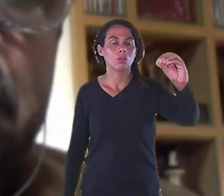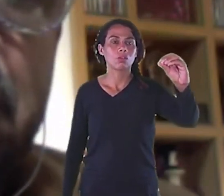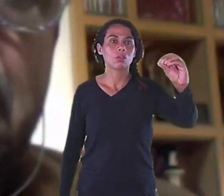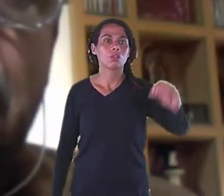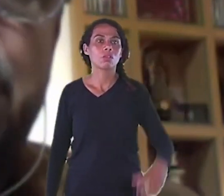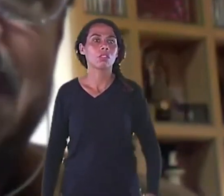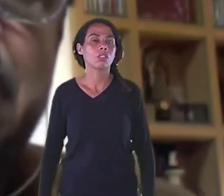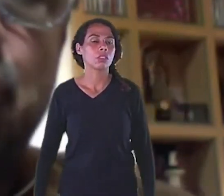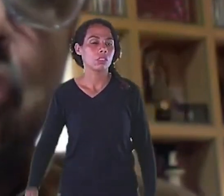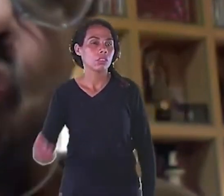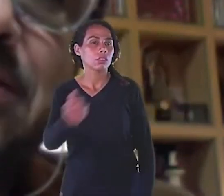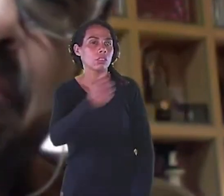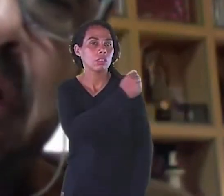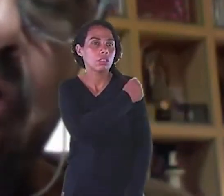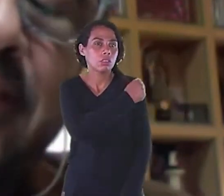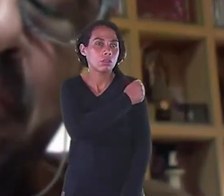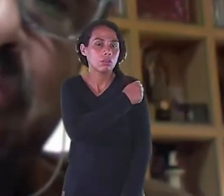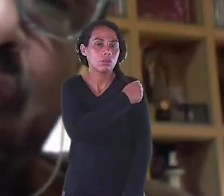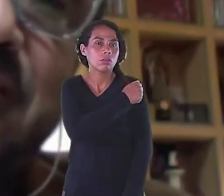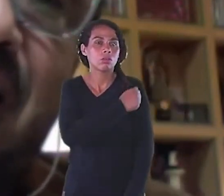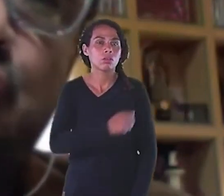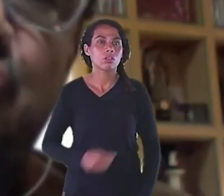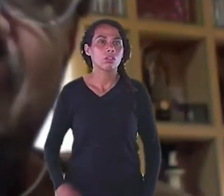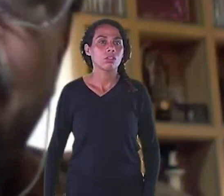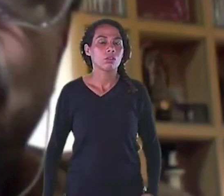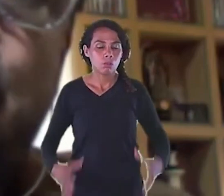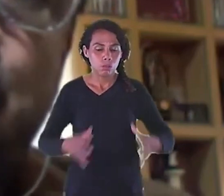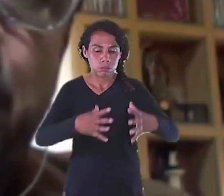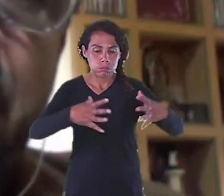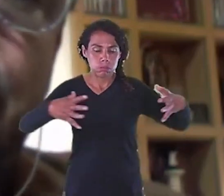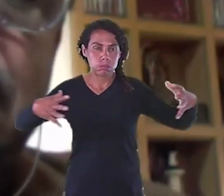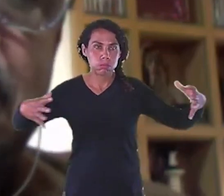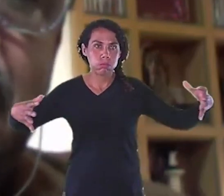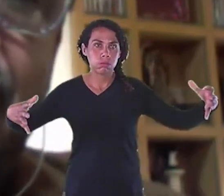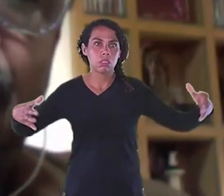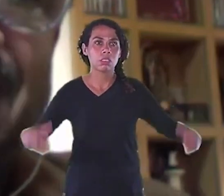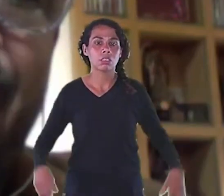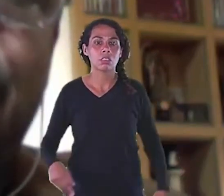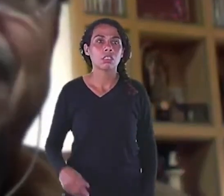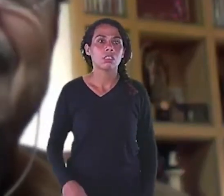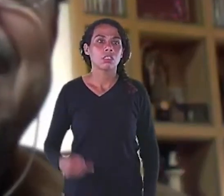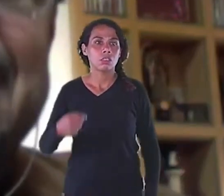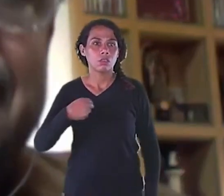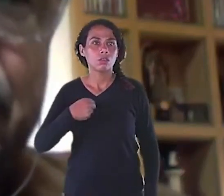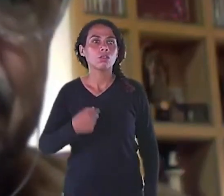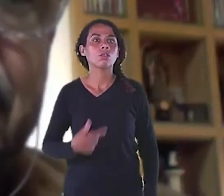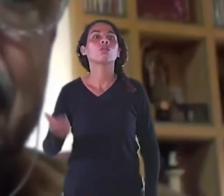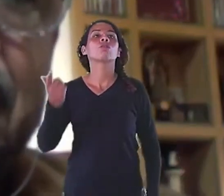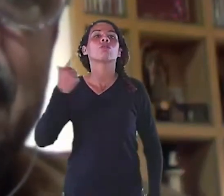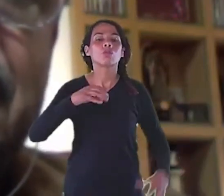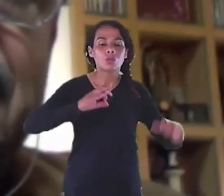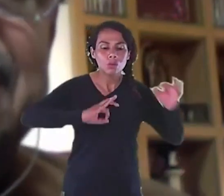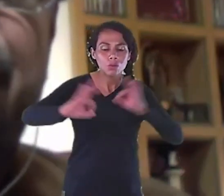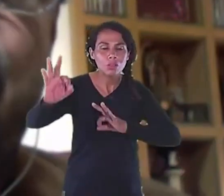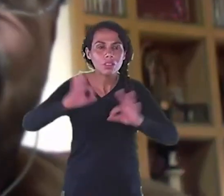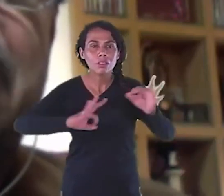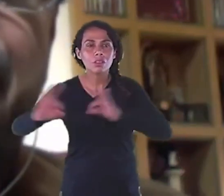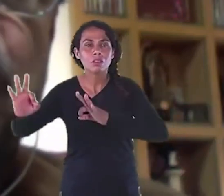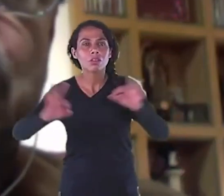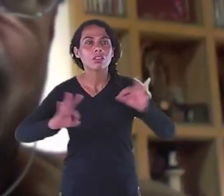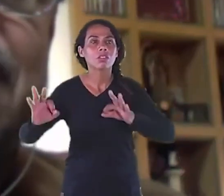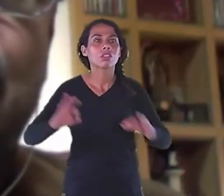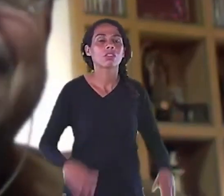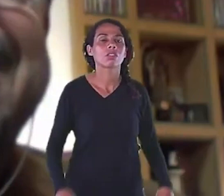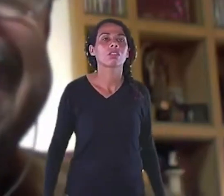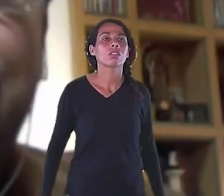Nós passamos Nós recebemos Na universidade Com trinta e dois cursos superiores Nós entregamos Dezessem Se for